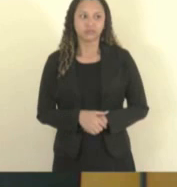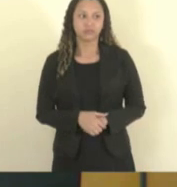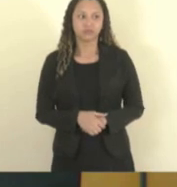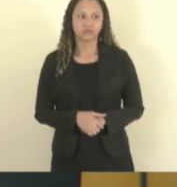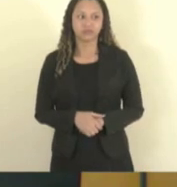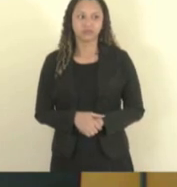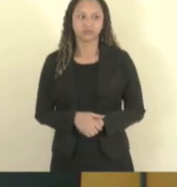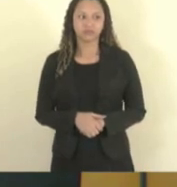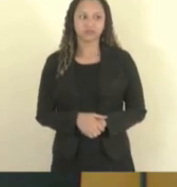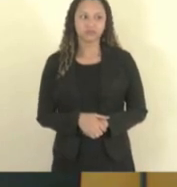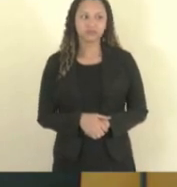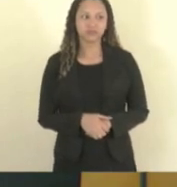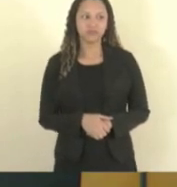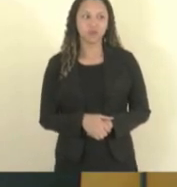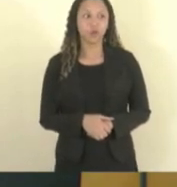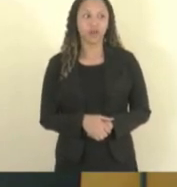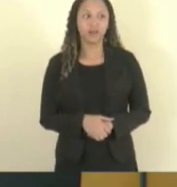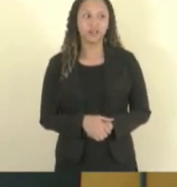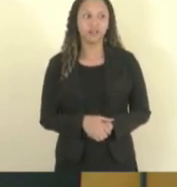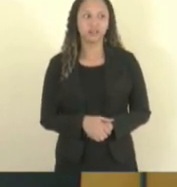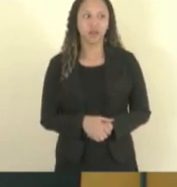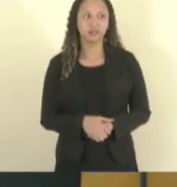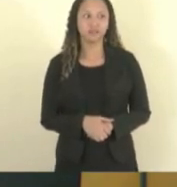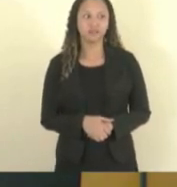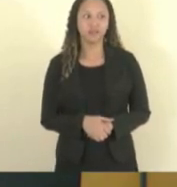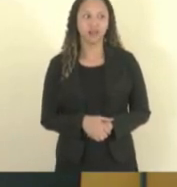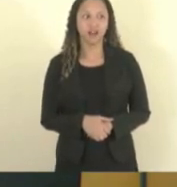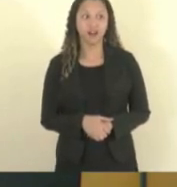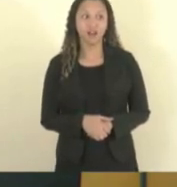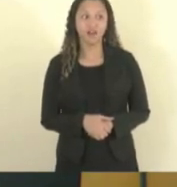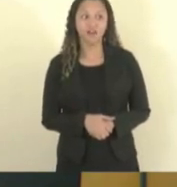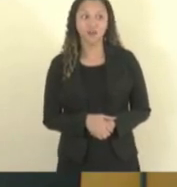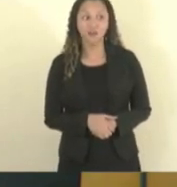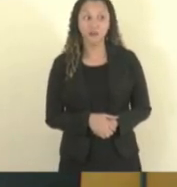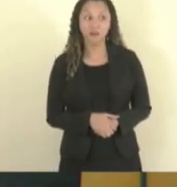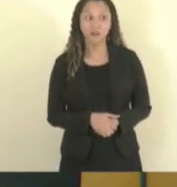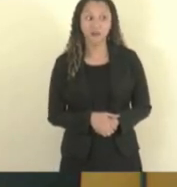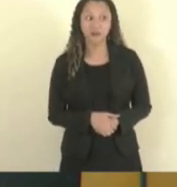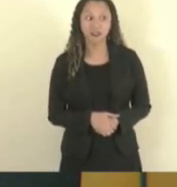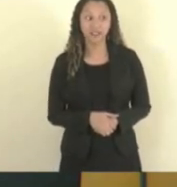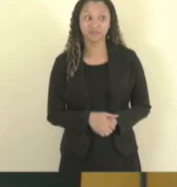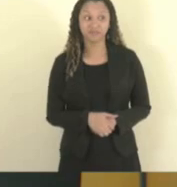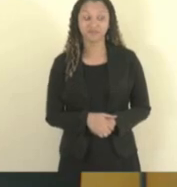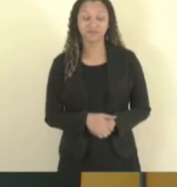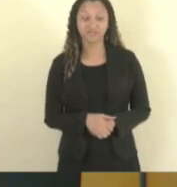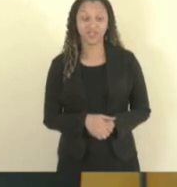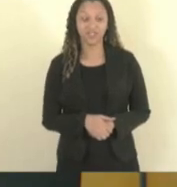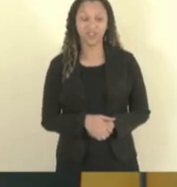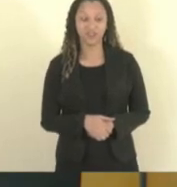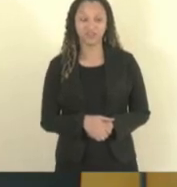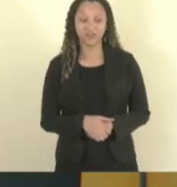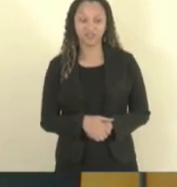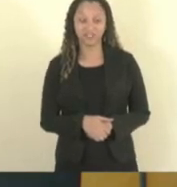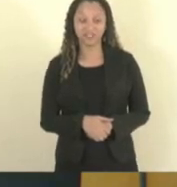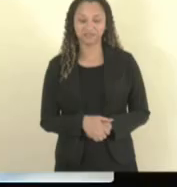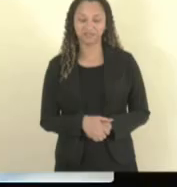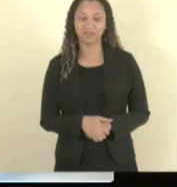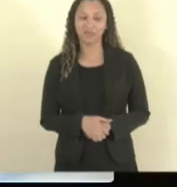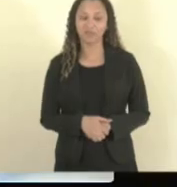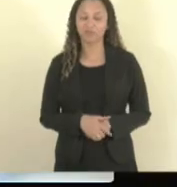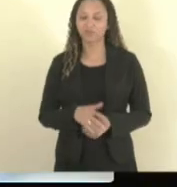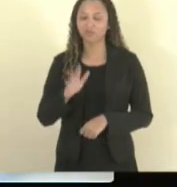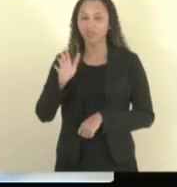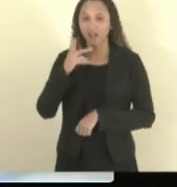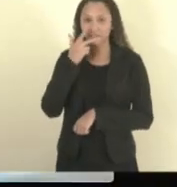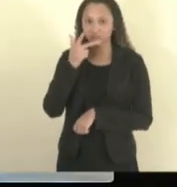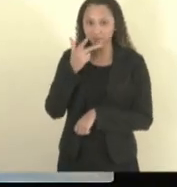Deputado. Senhor presidente, pela ordem. Pela ordem, deputado Tiago. Eu não... Desculpa, vossa excelência falou